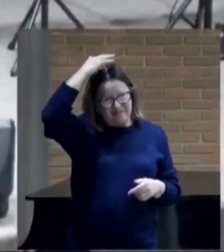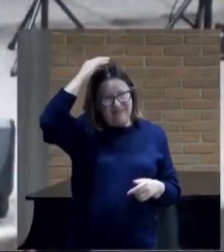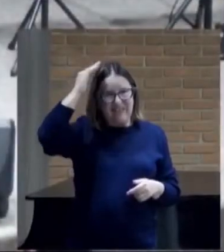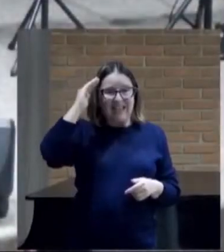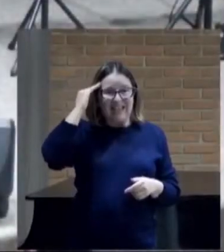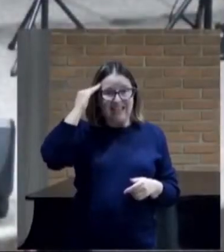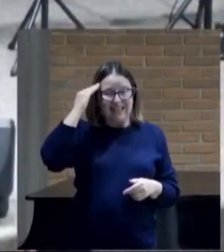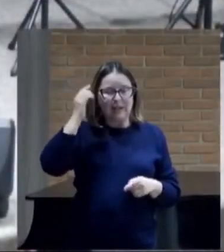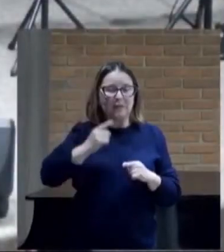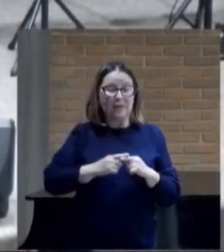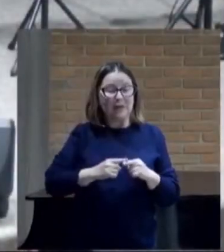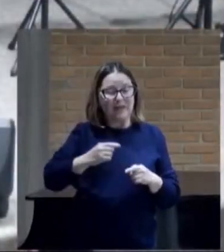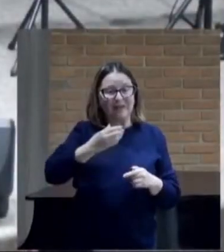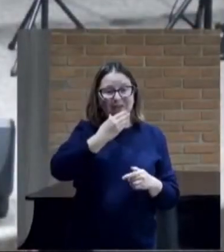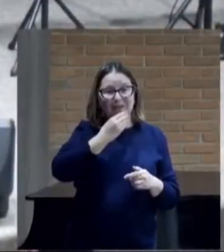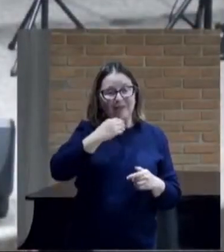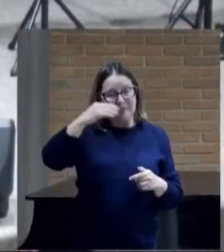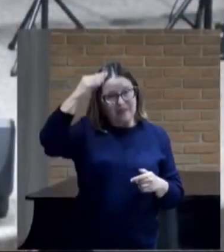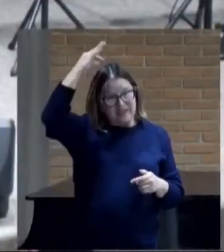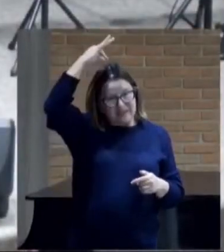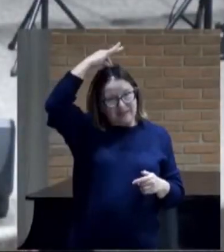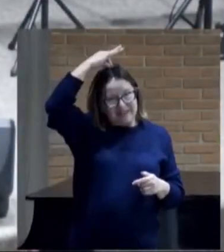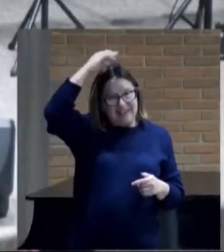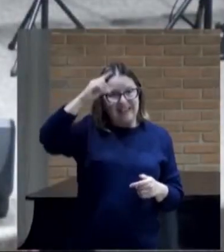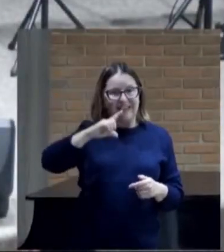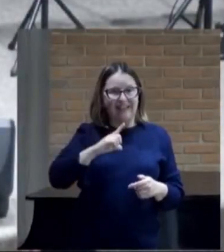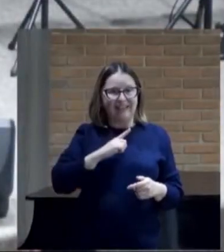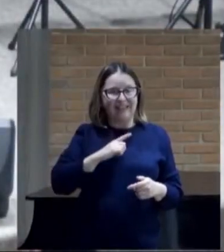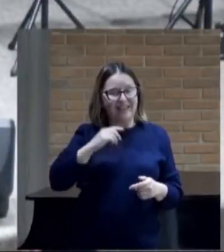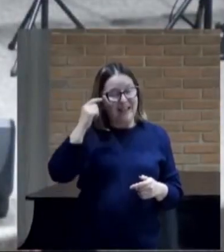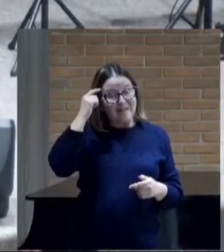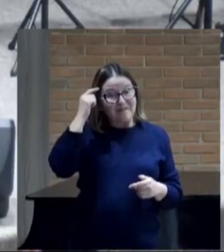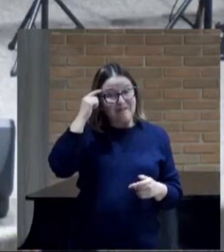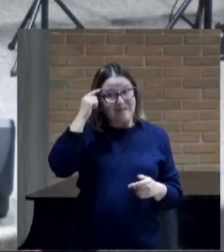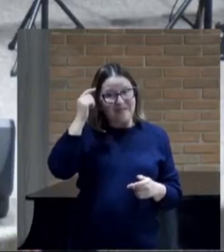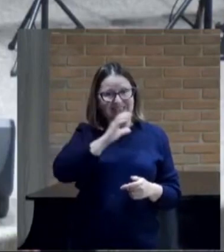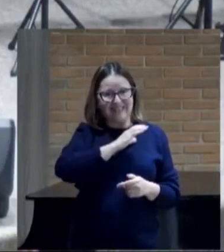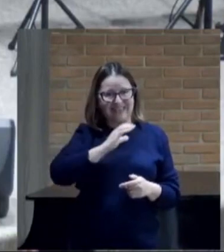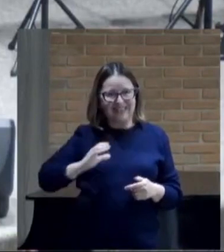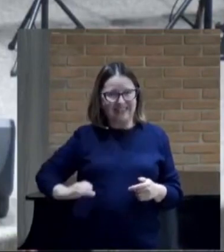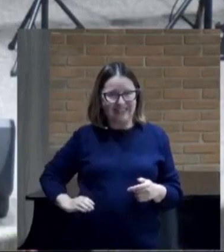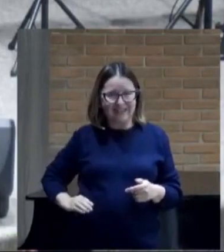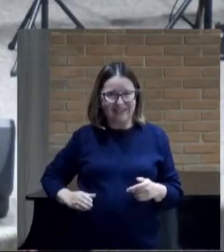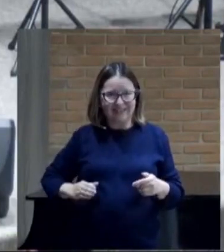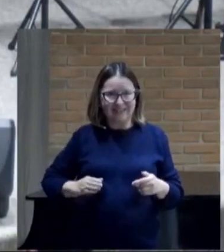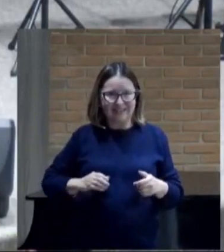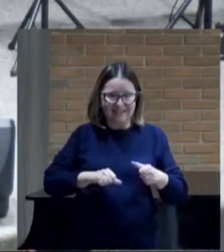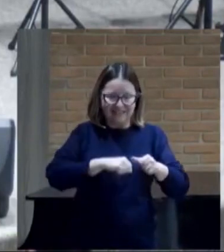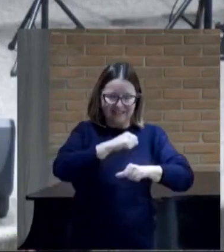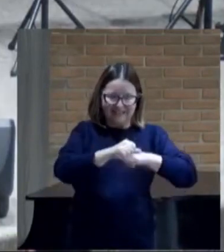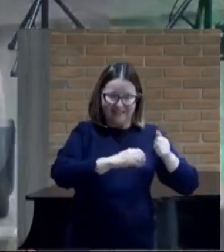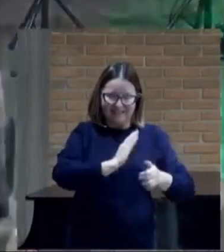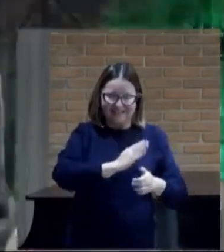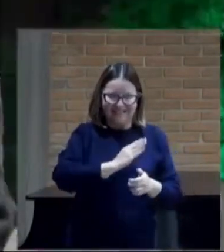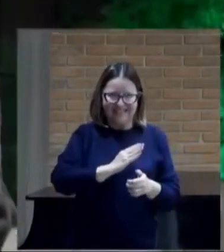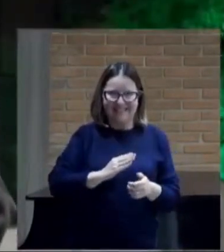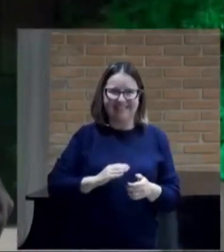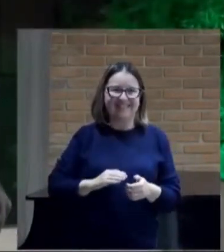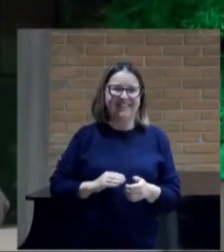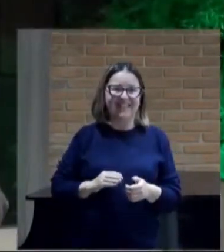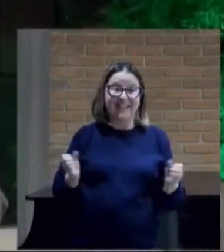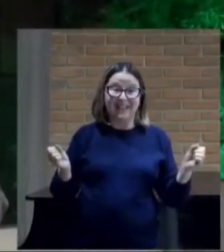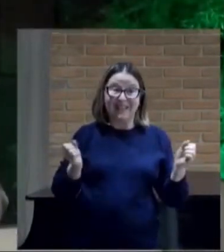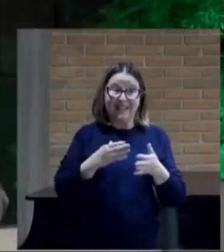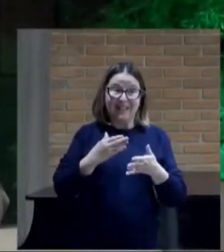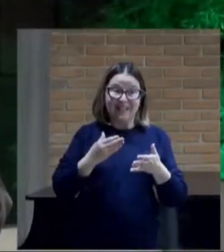coisas porque o homem espiritual ele tem a mente de o ele de Cristo e ele tem regenerado ele foi regenerado feito uma